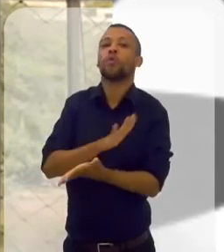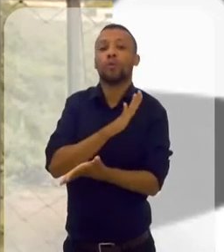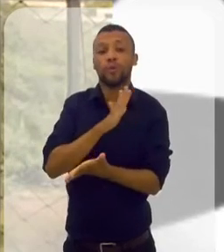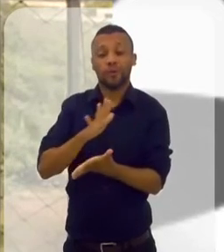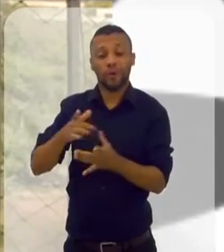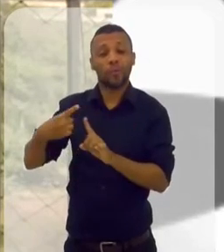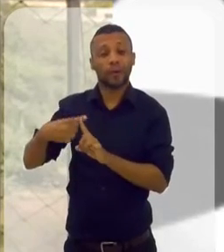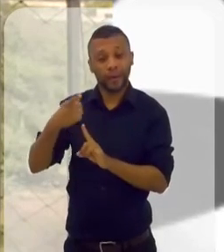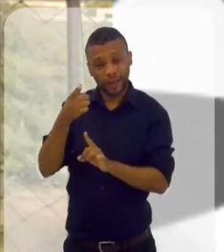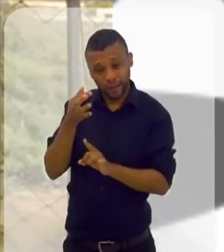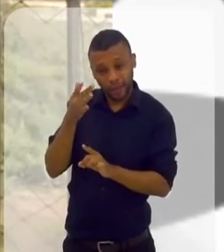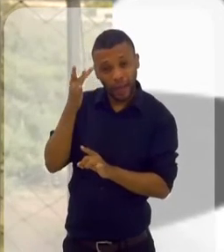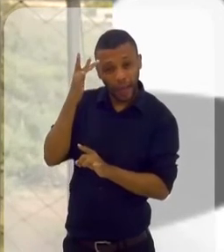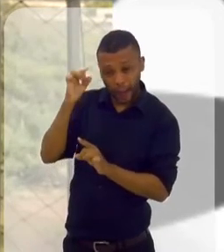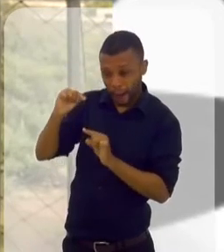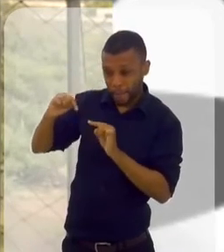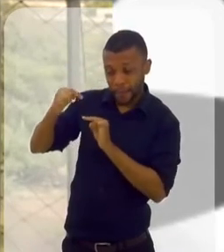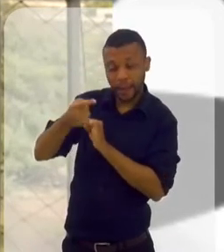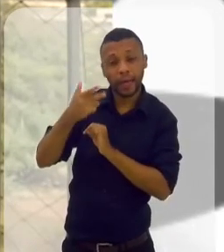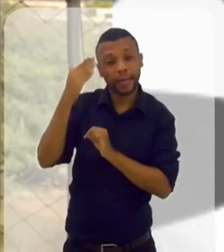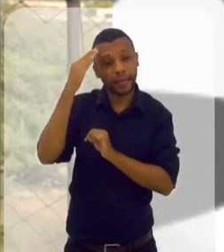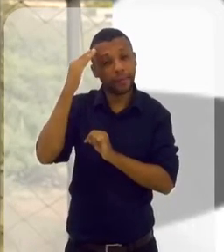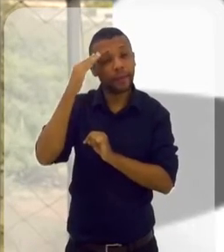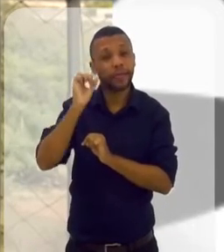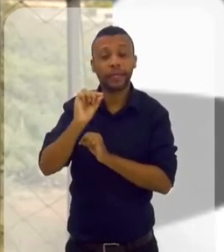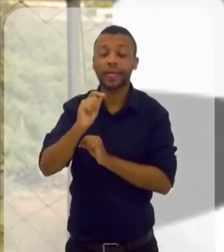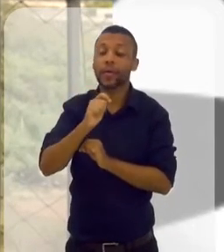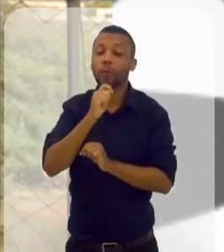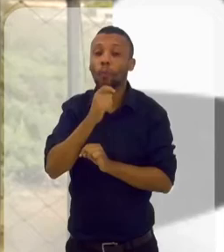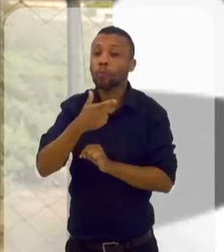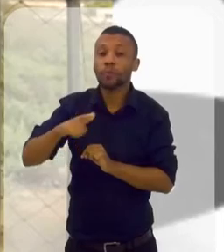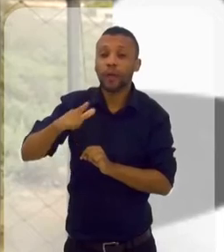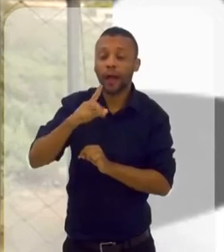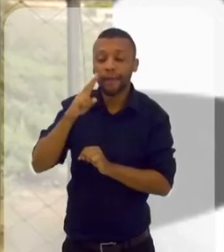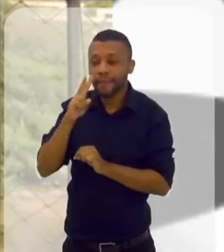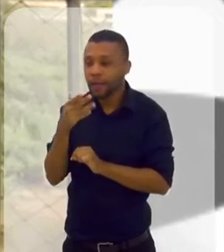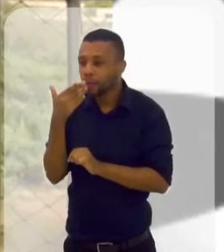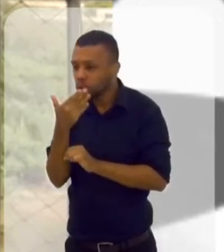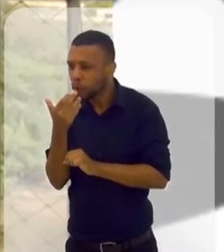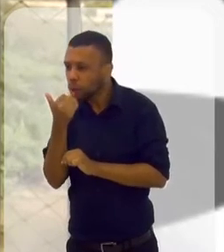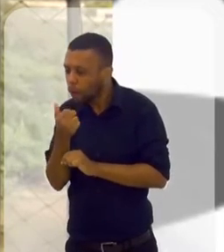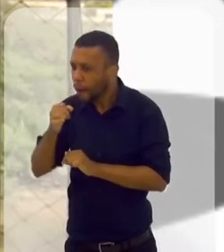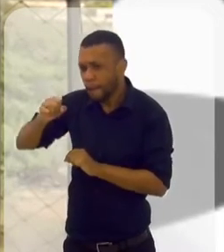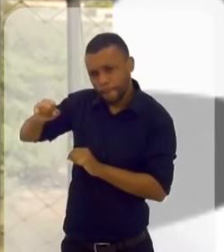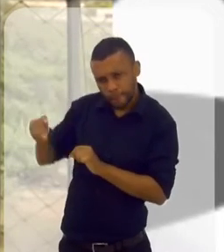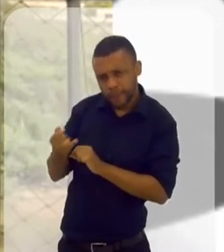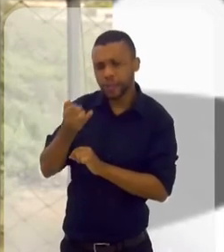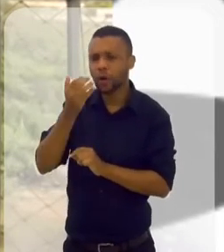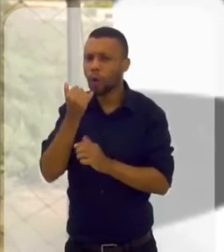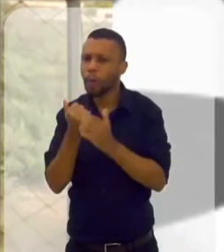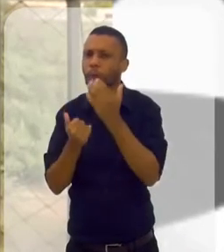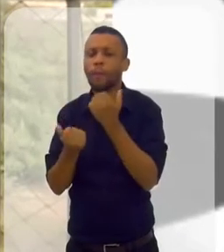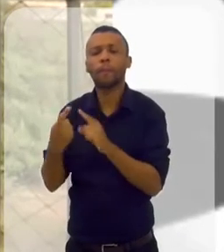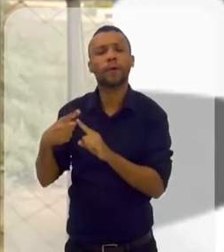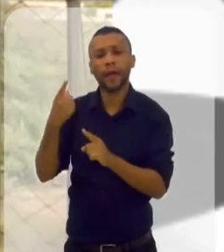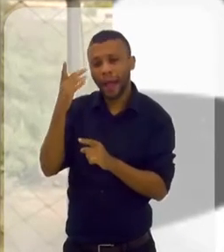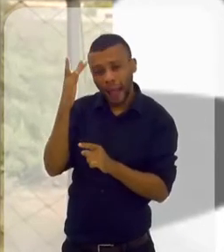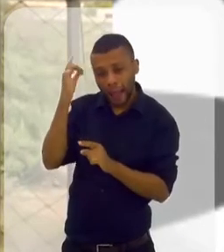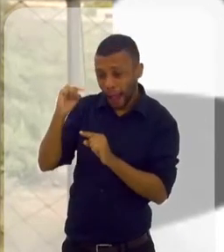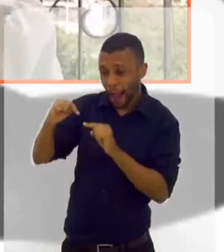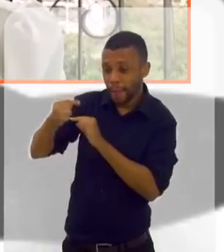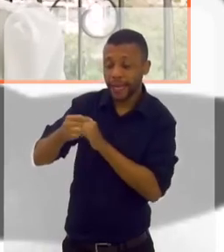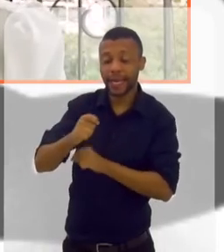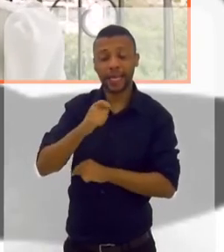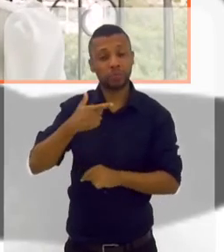que amanhã ela não ia poder comprar tudo aquilo. Então, ela cresceu com essa programação. Vê doce, come, porque amanhã não tem. Tá programado. Entende?